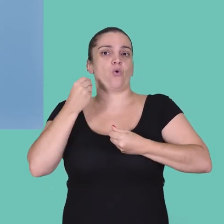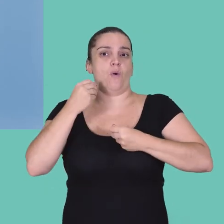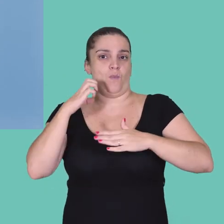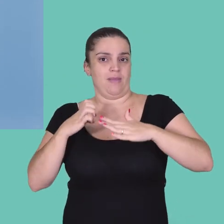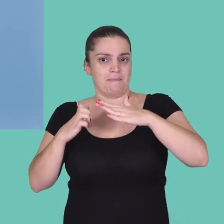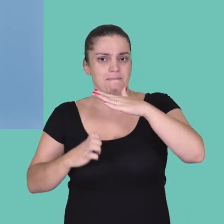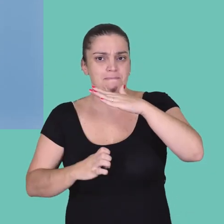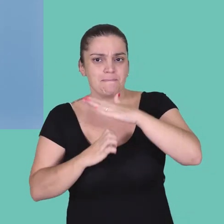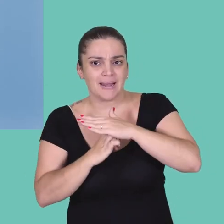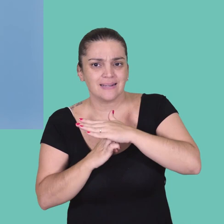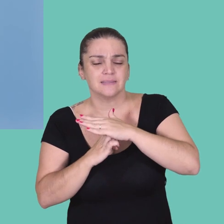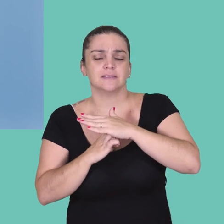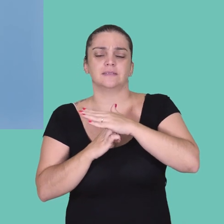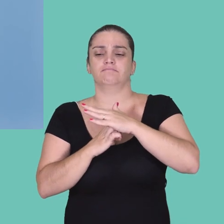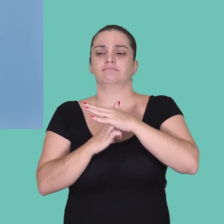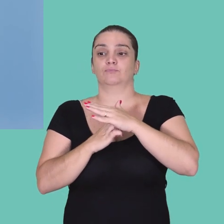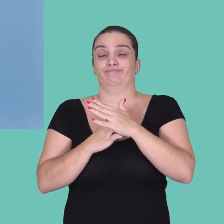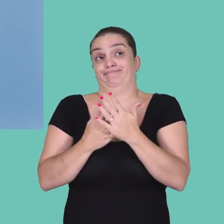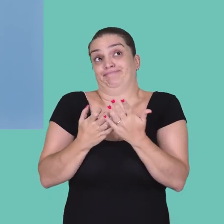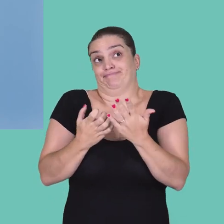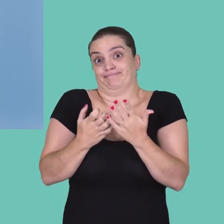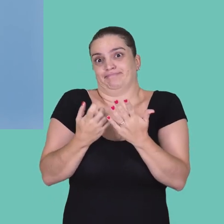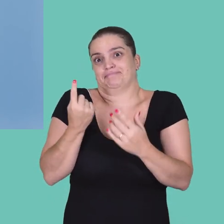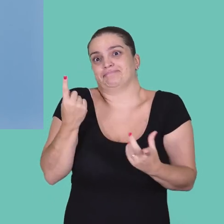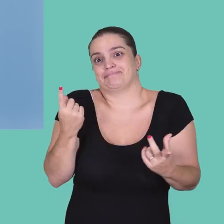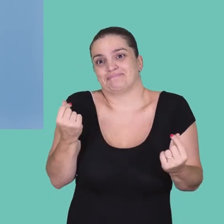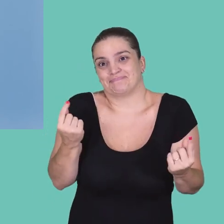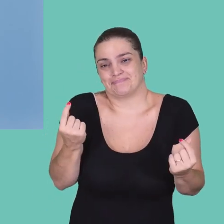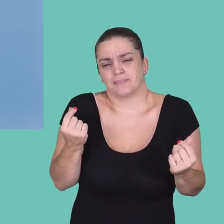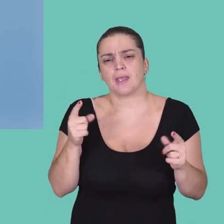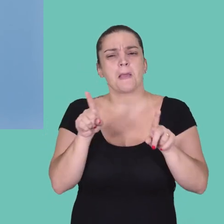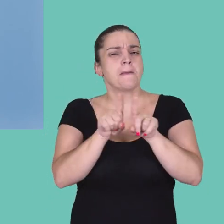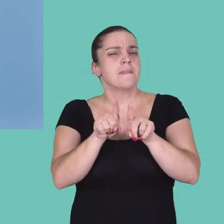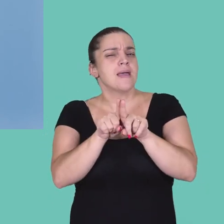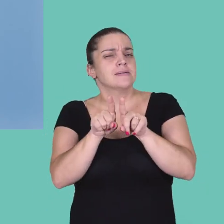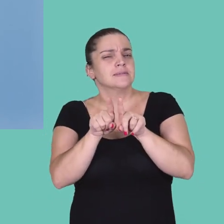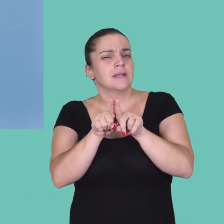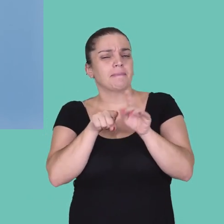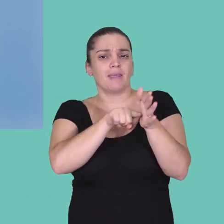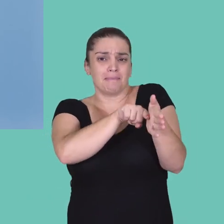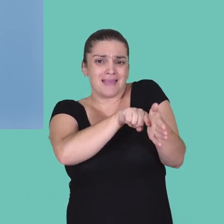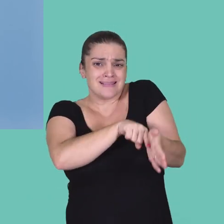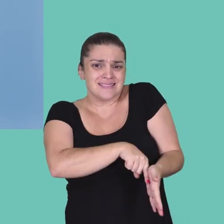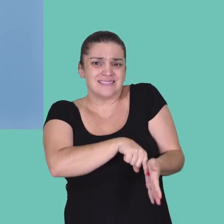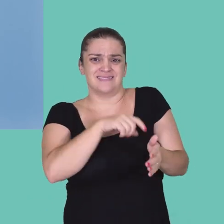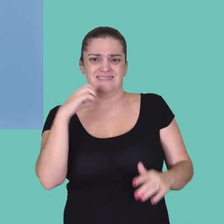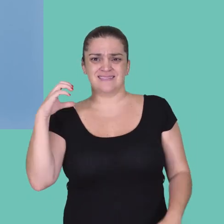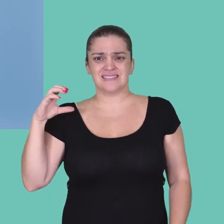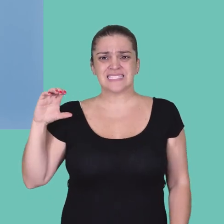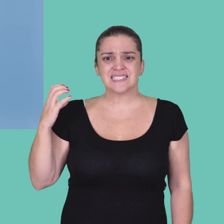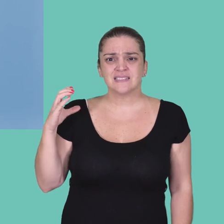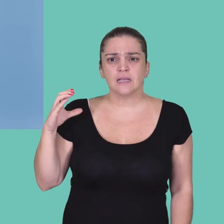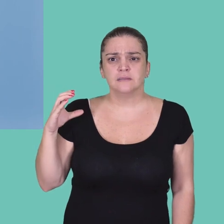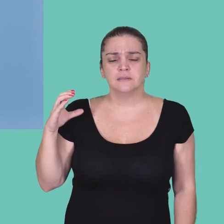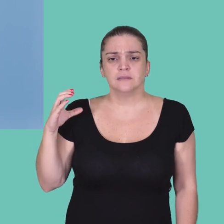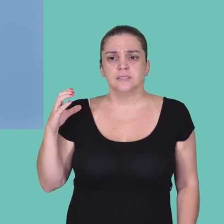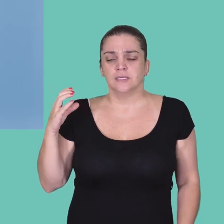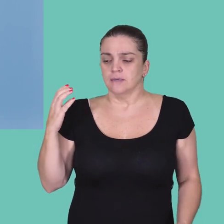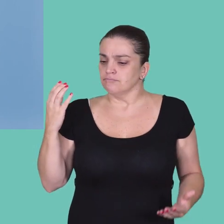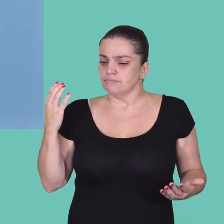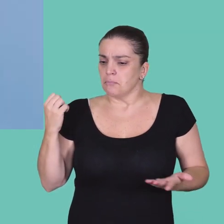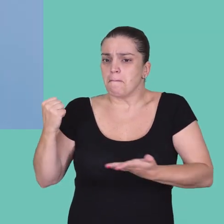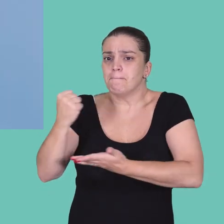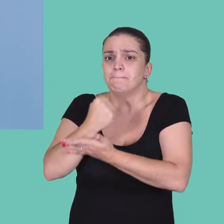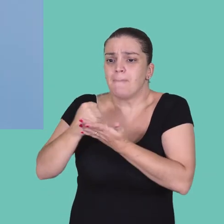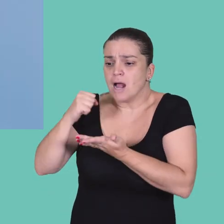eficiência do sistema, do lucro, no caso das empresas. Mas se a gente transpuser para a ciência, a gente se dá conta de que